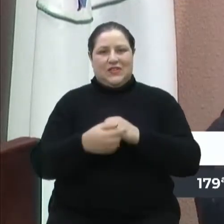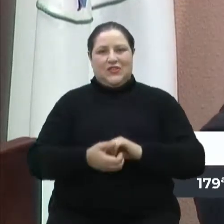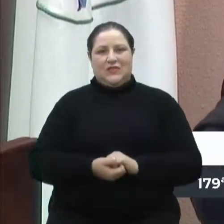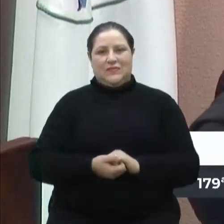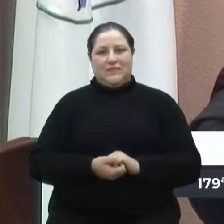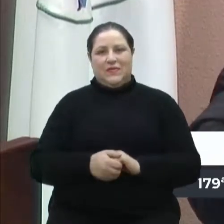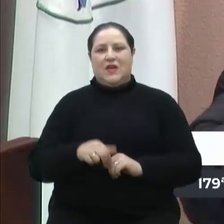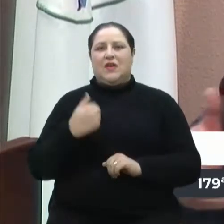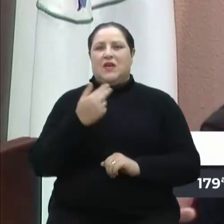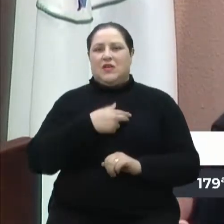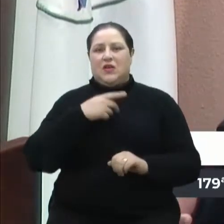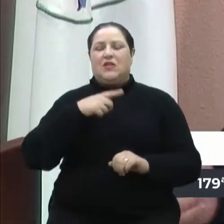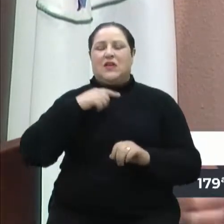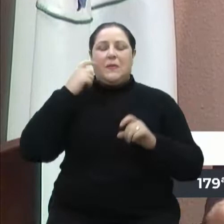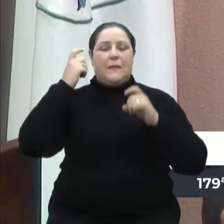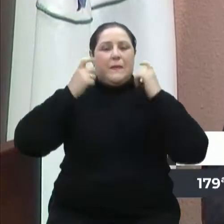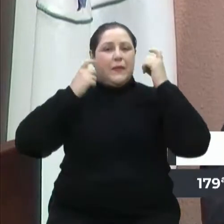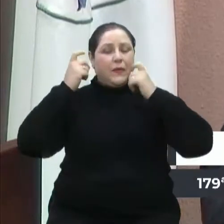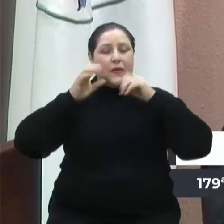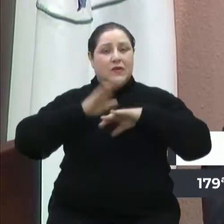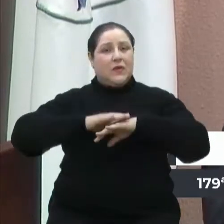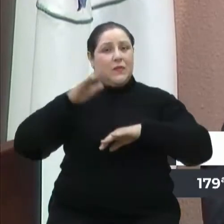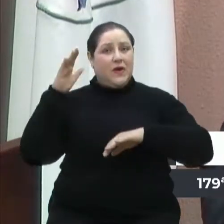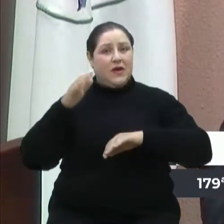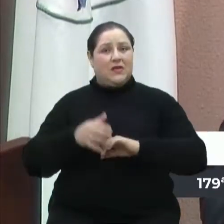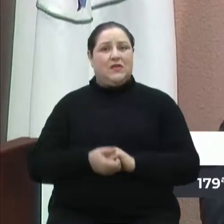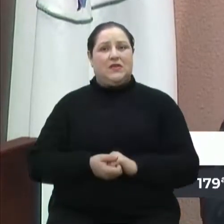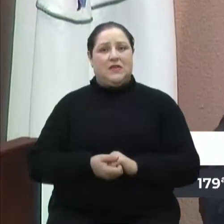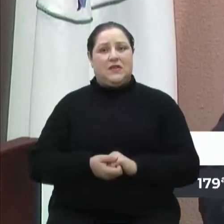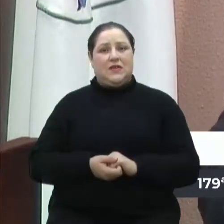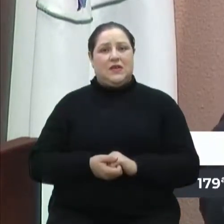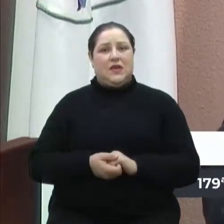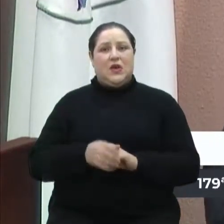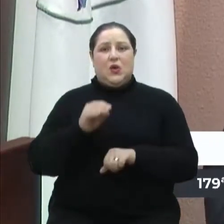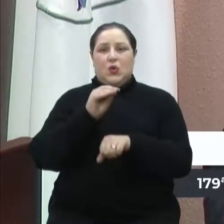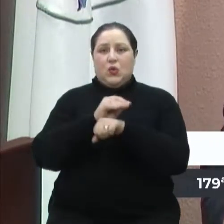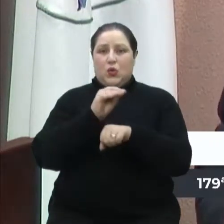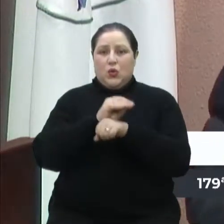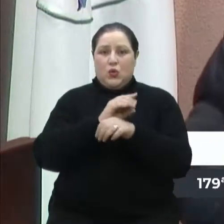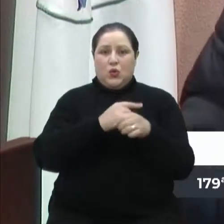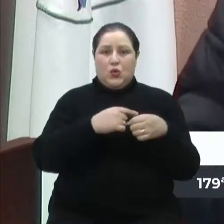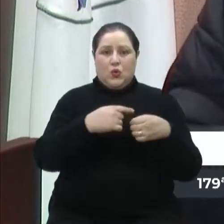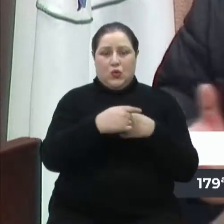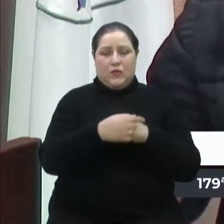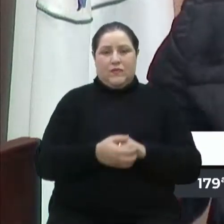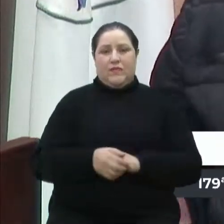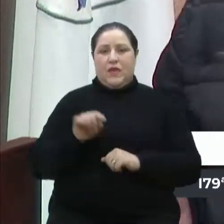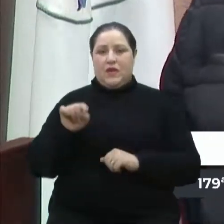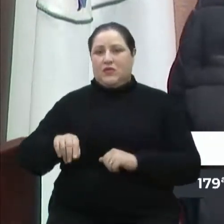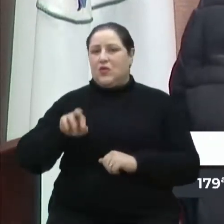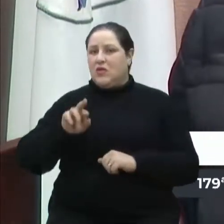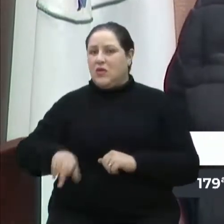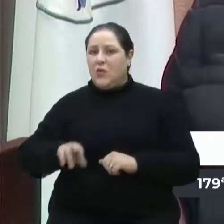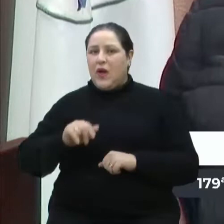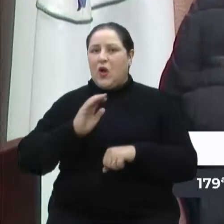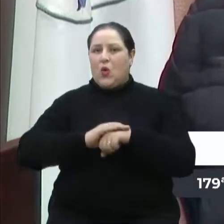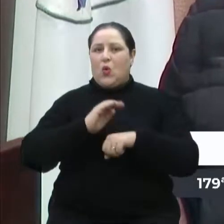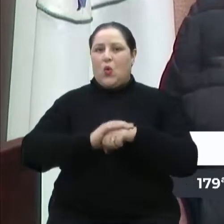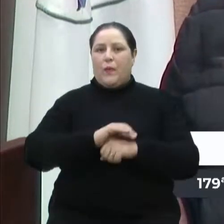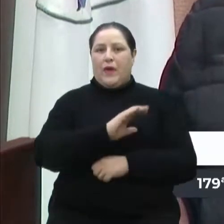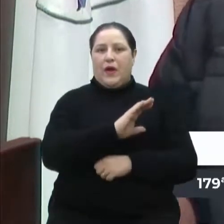e a gente se preocupe mais em cuidar da cidade. Isso não é a codeca culpada.